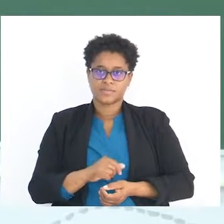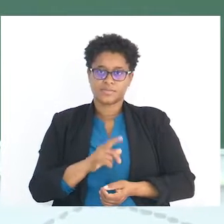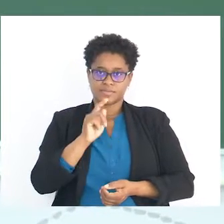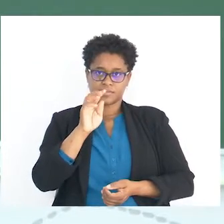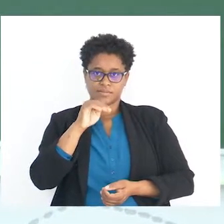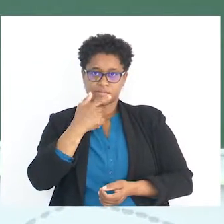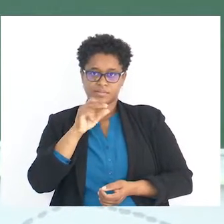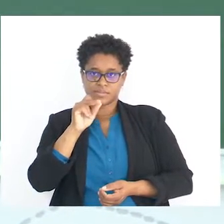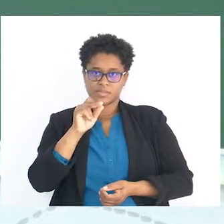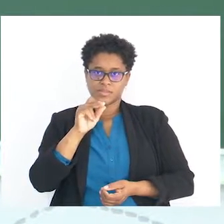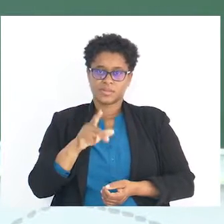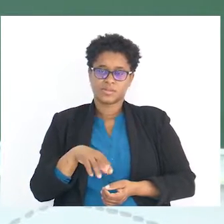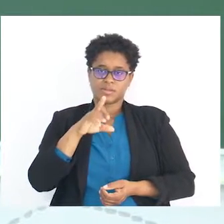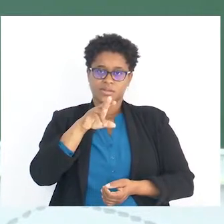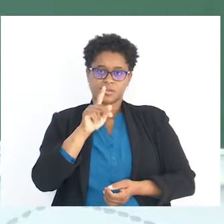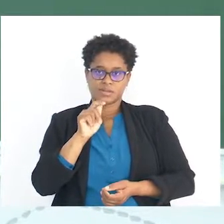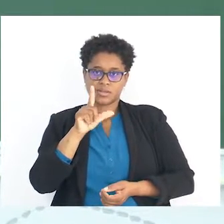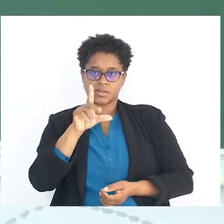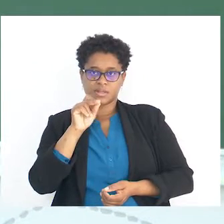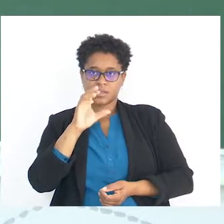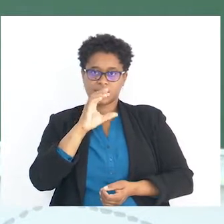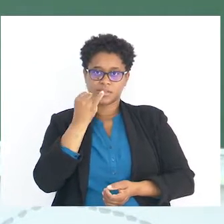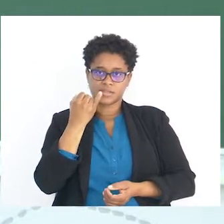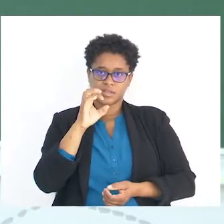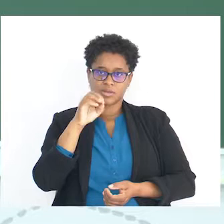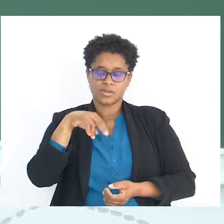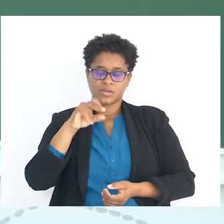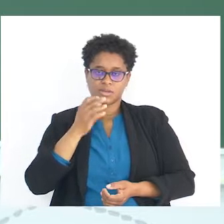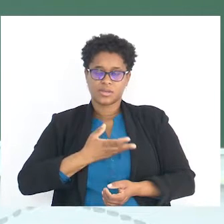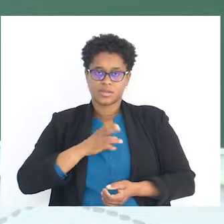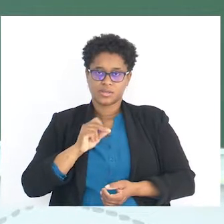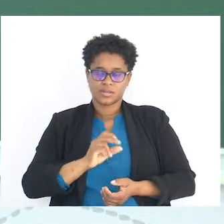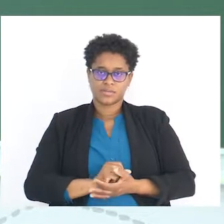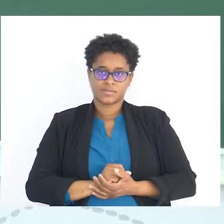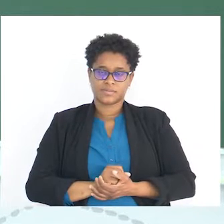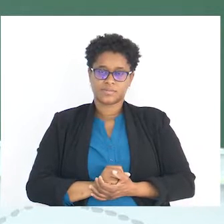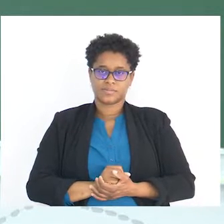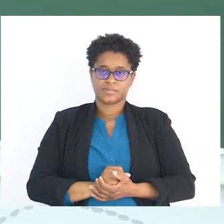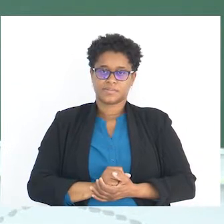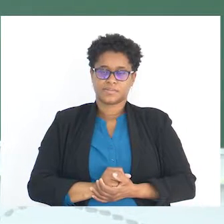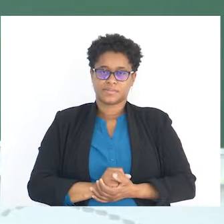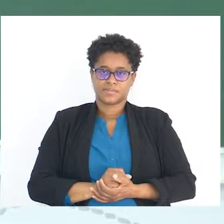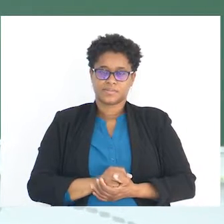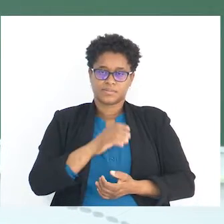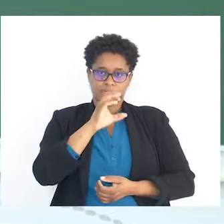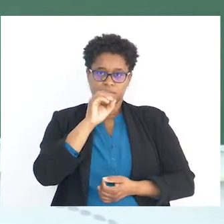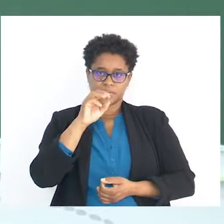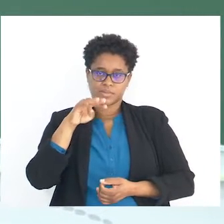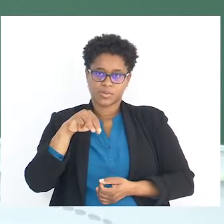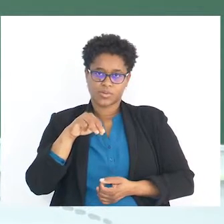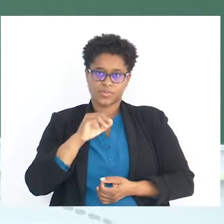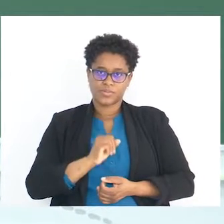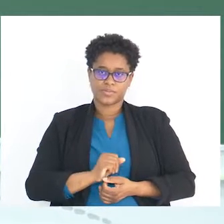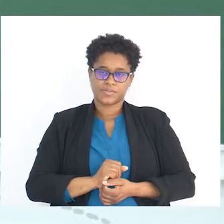relacionada com